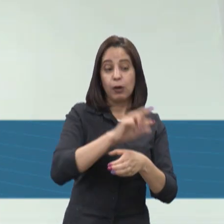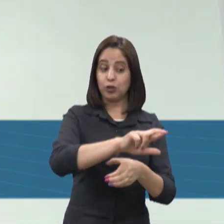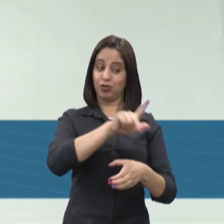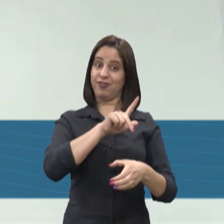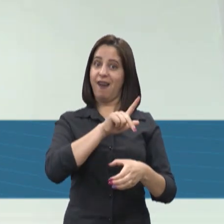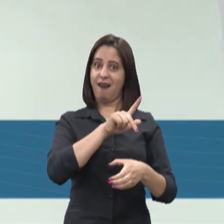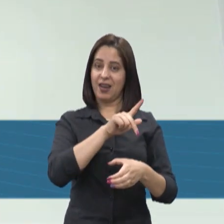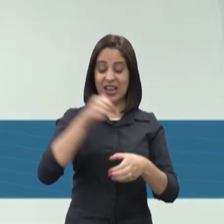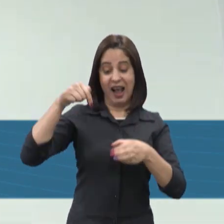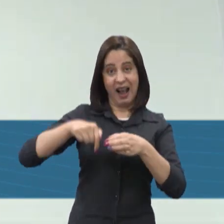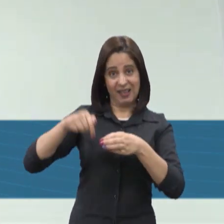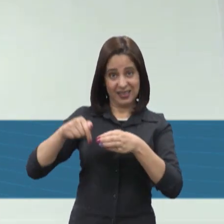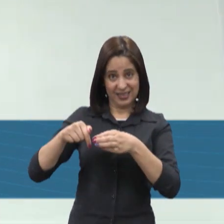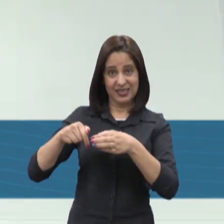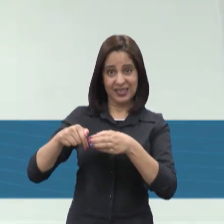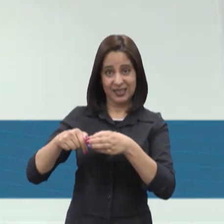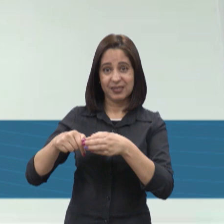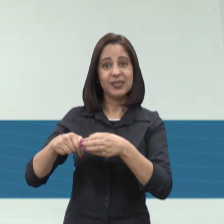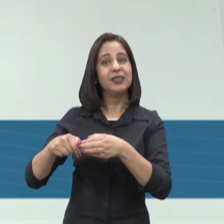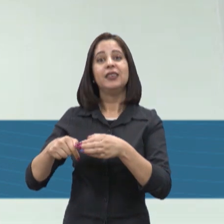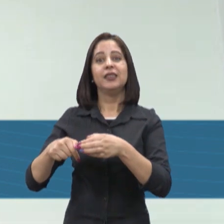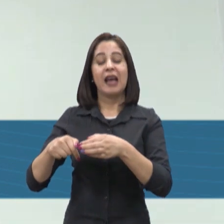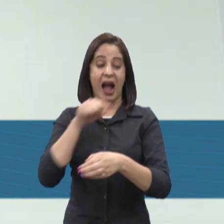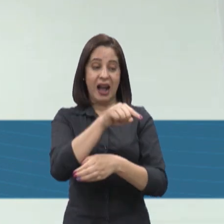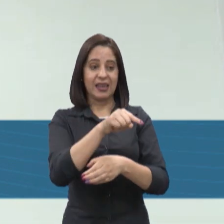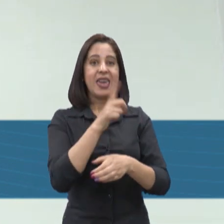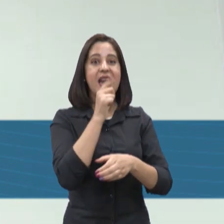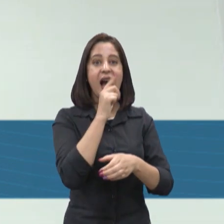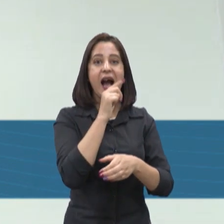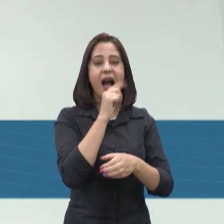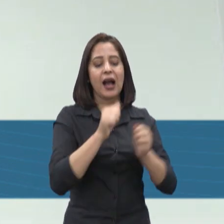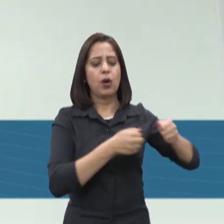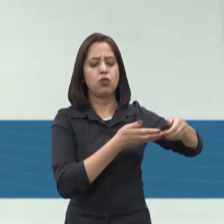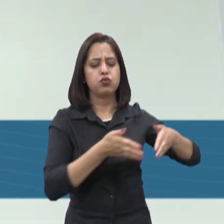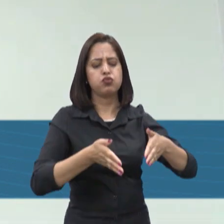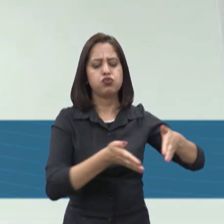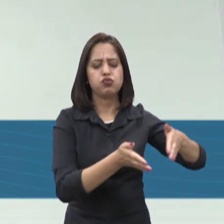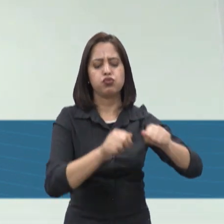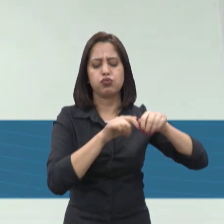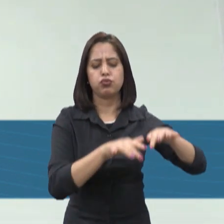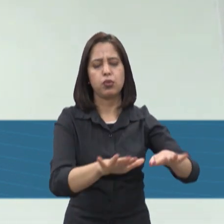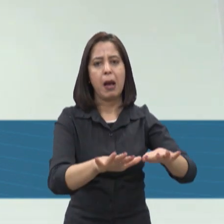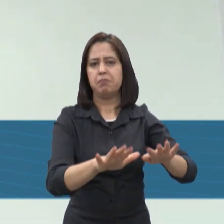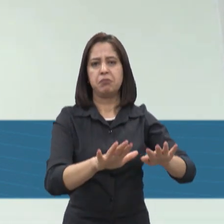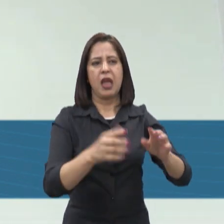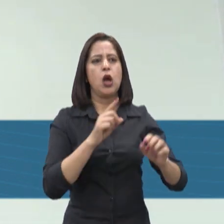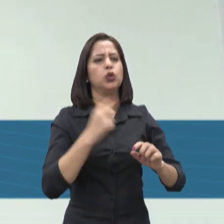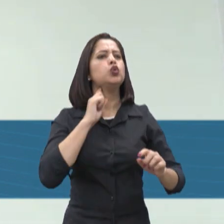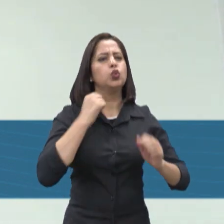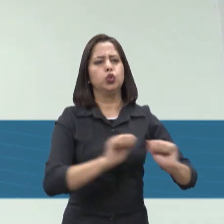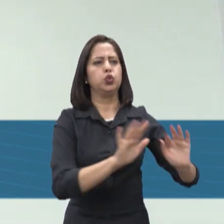essas termoelétricas, elas vão poluir, elas vão ser ruins para o ambiente e além de ser